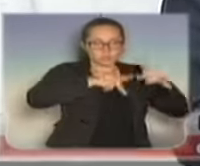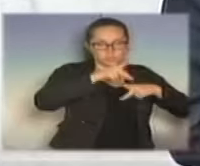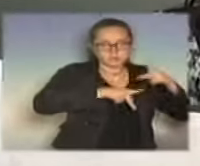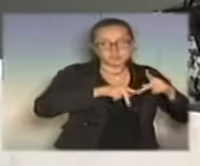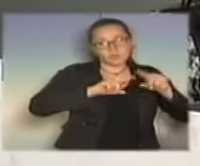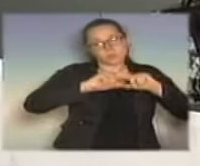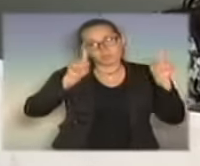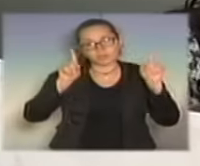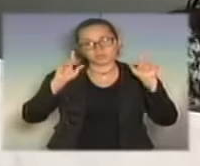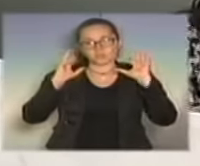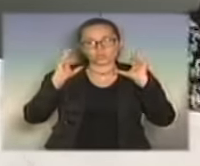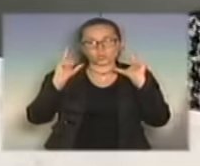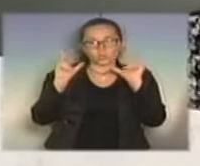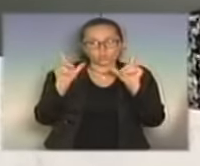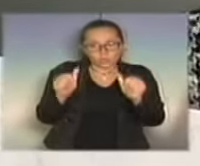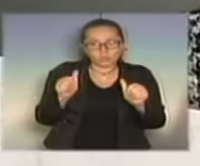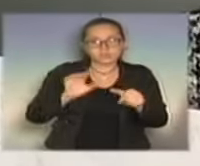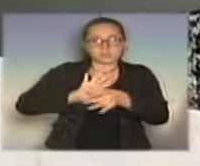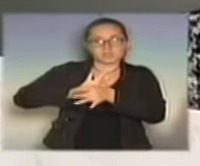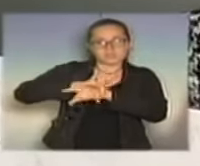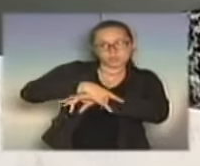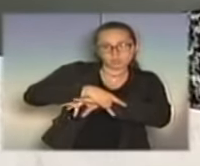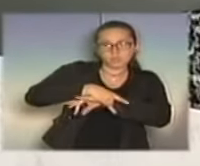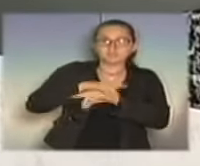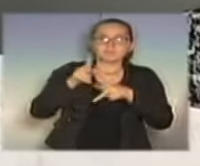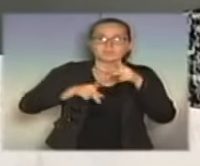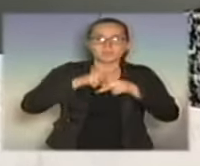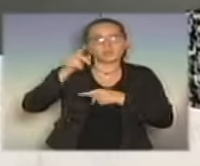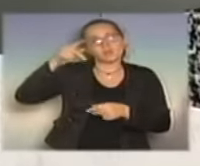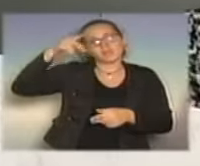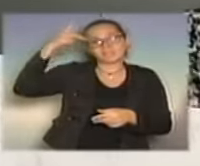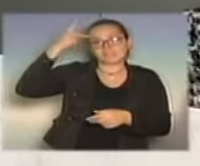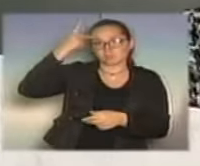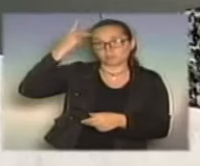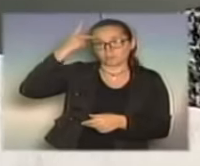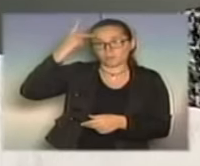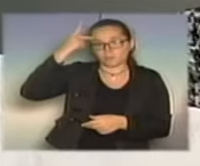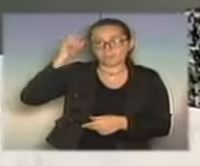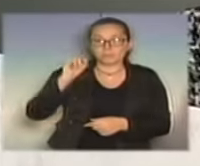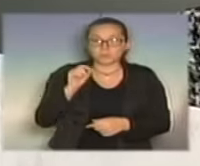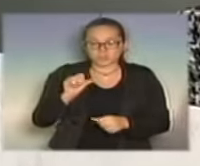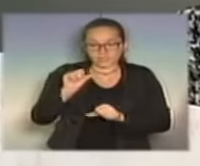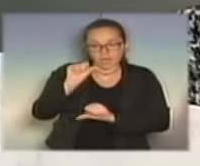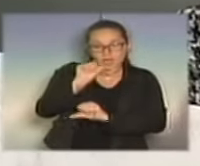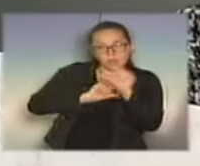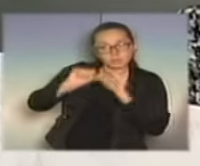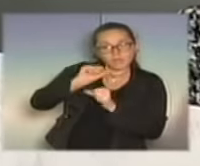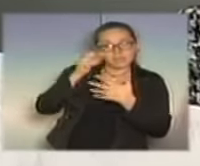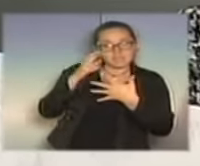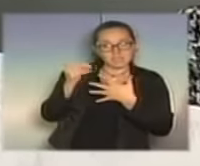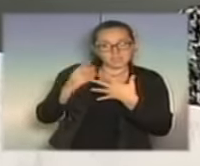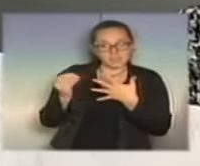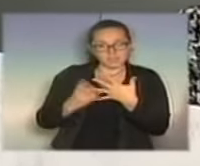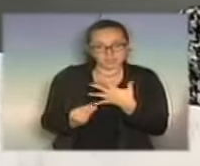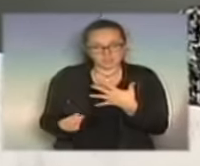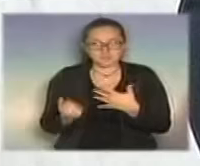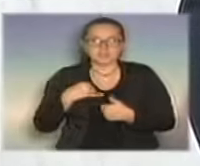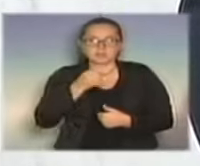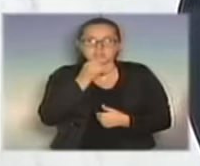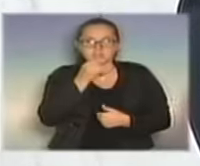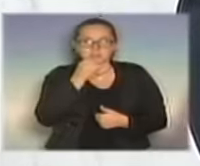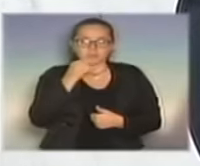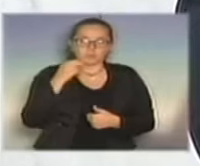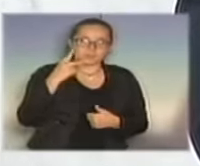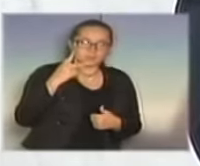de toda a segurança pública em São Paulo, no sentido de que sejam alterados alguns itens. Por exemplo, na PLC